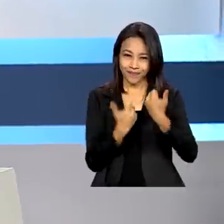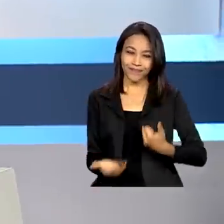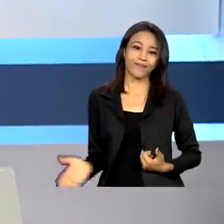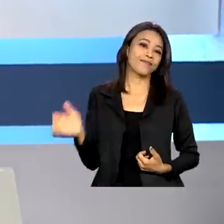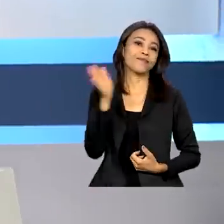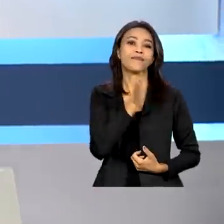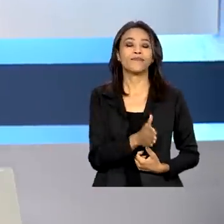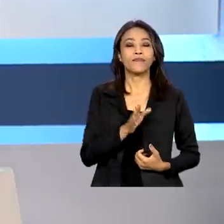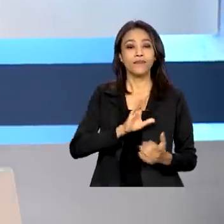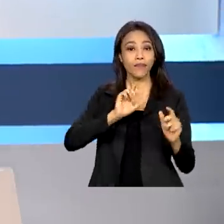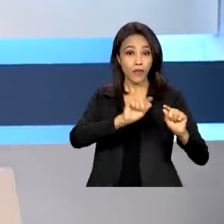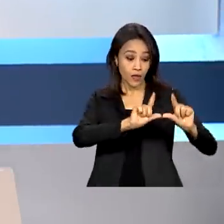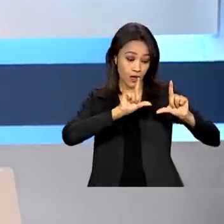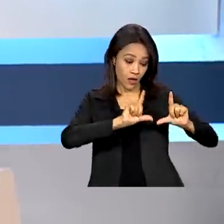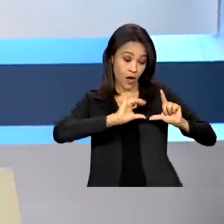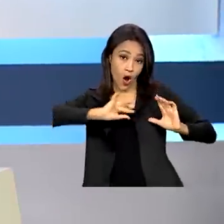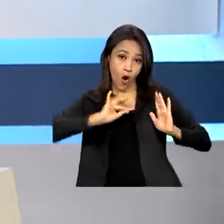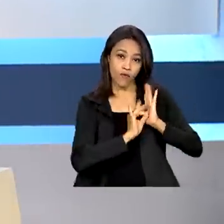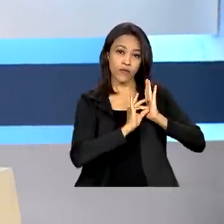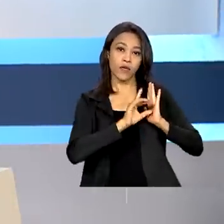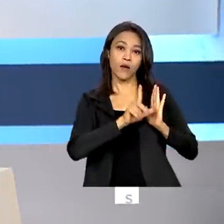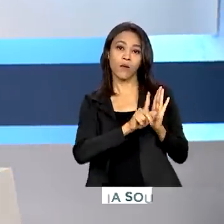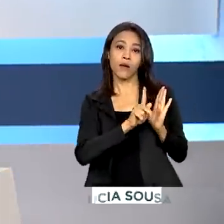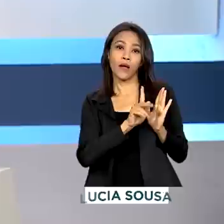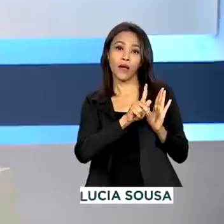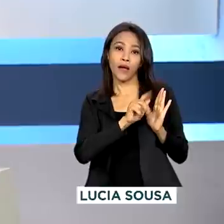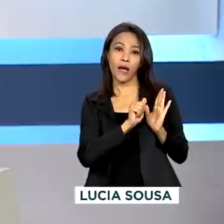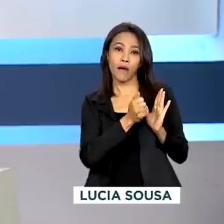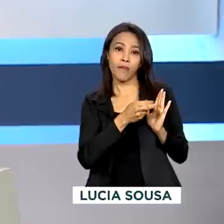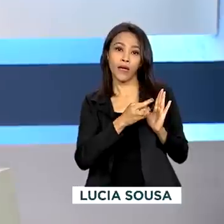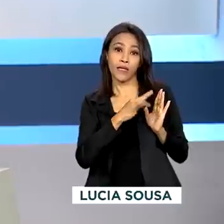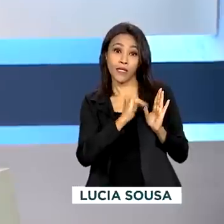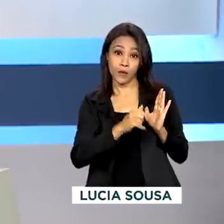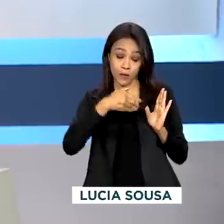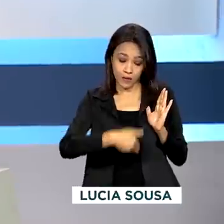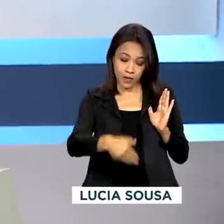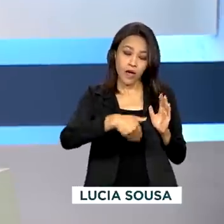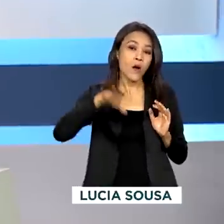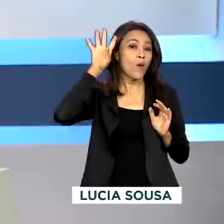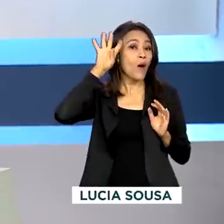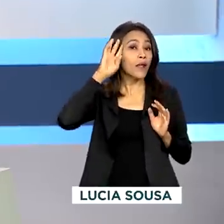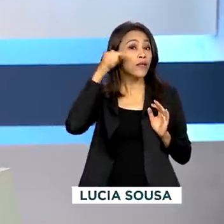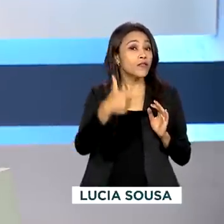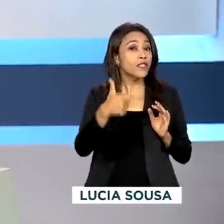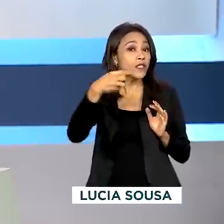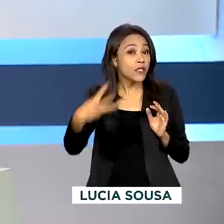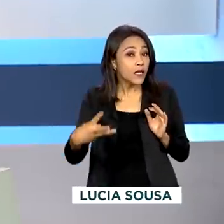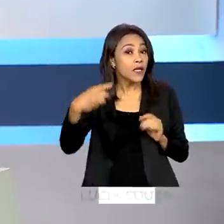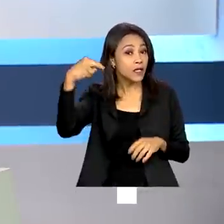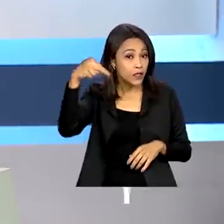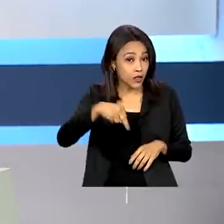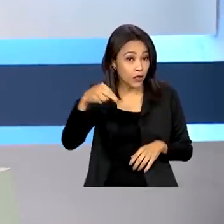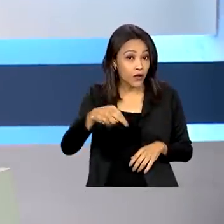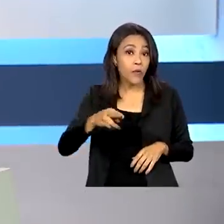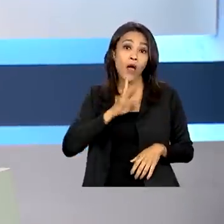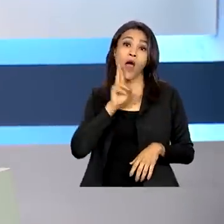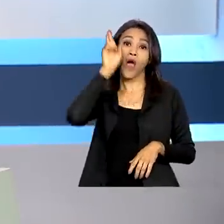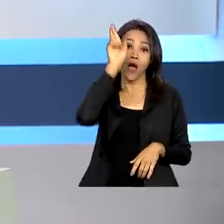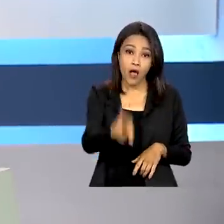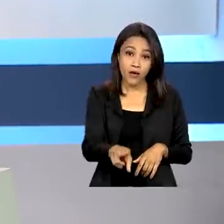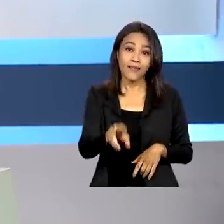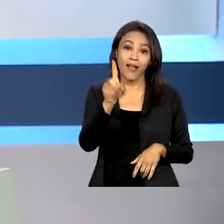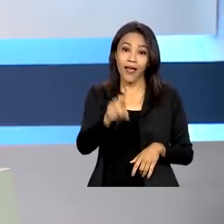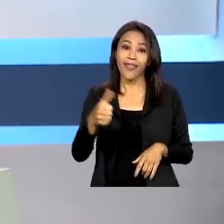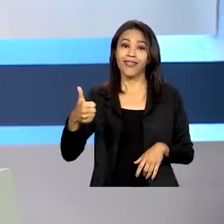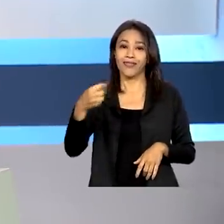E olha, o gabarito oficial do Enem vai ser divulgado nesta quarta-feira, 23 de novembro. Já o resultado final do exame sai em 13